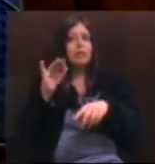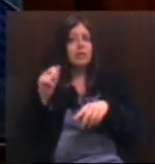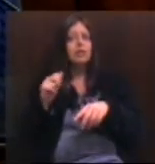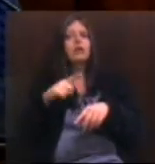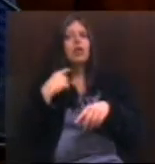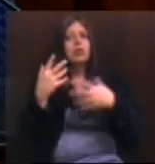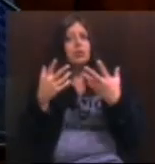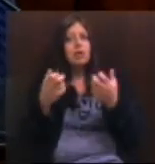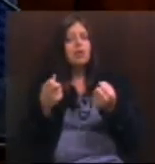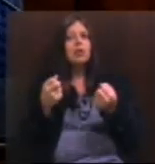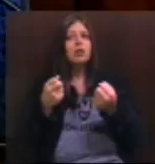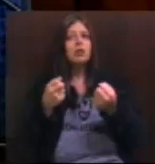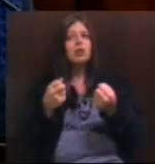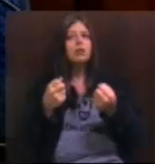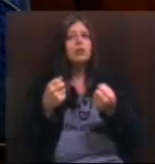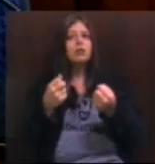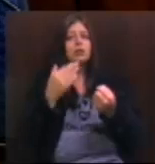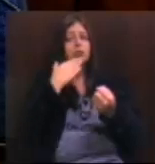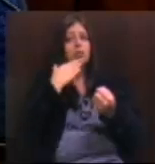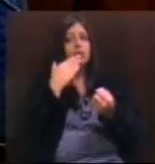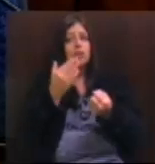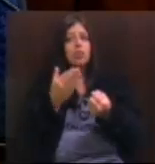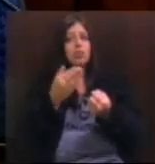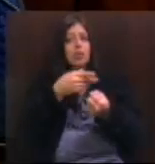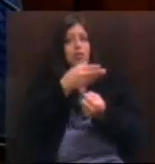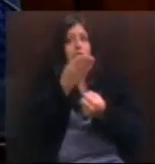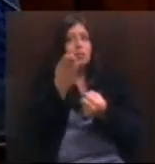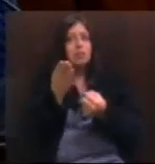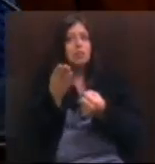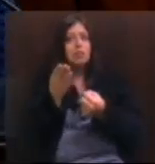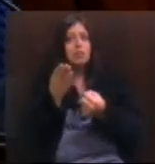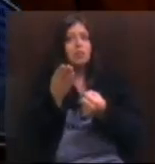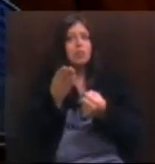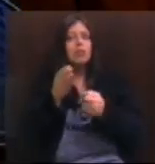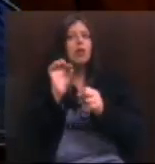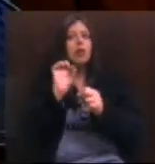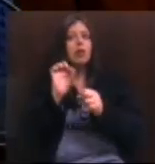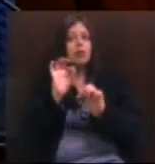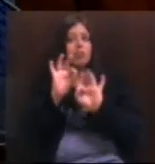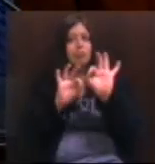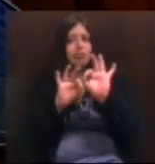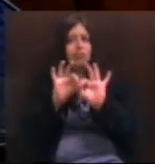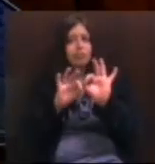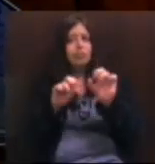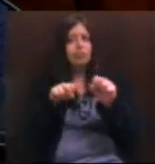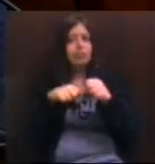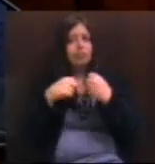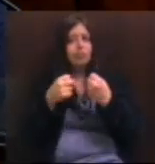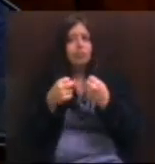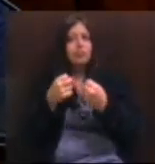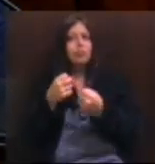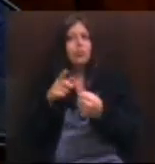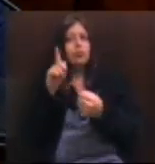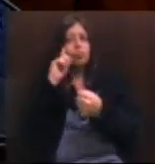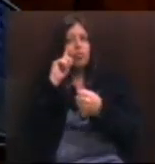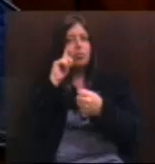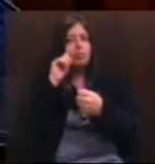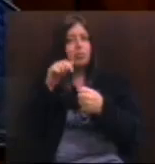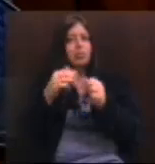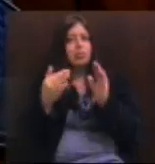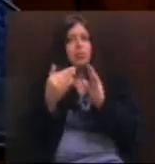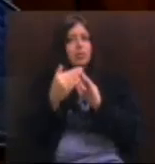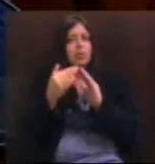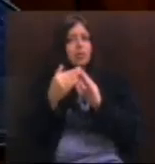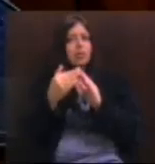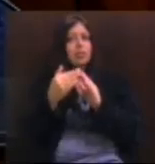queremos, e eu solicito formalmente a vossa excelência, que o esquema de segurança de todos os dias da casa,